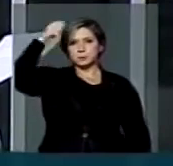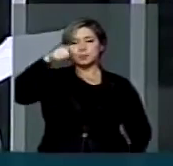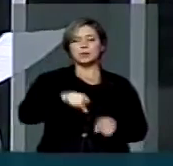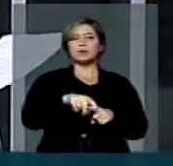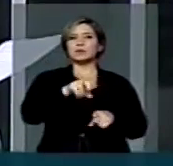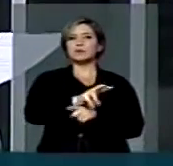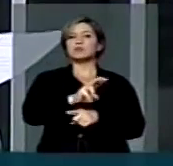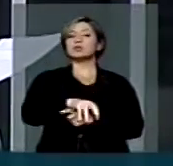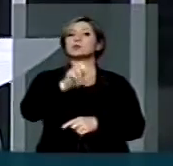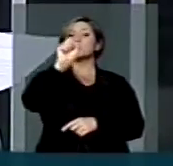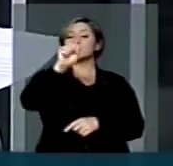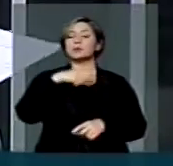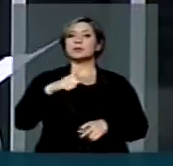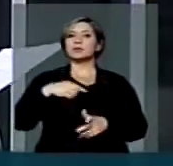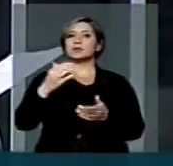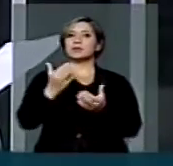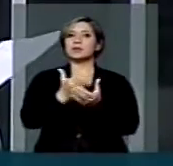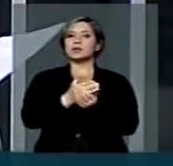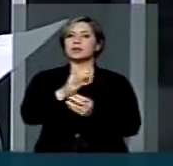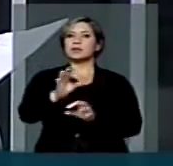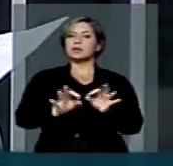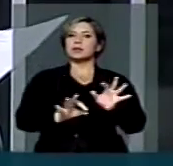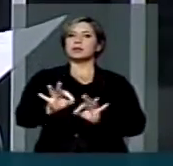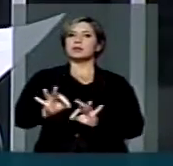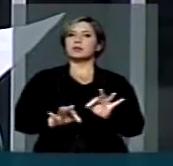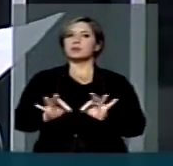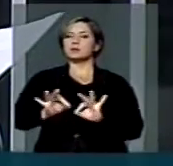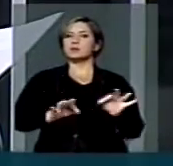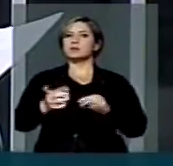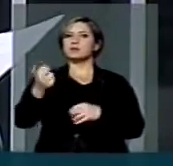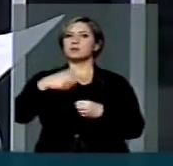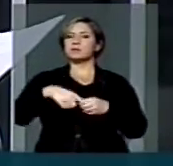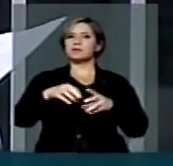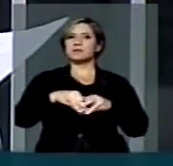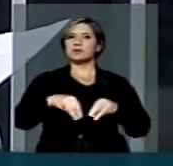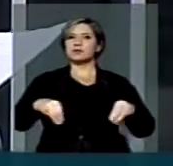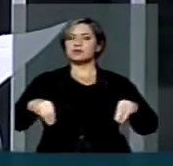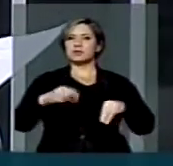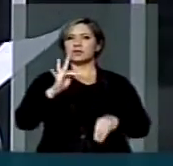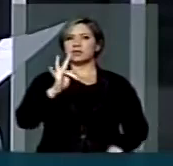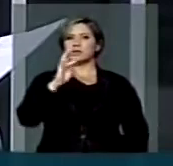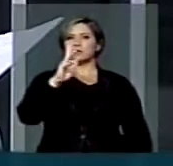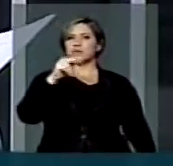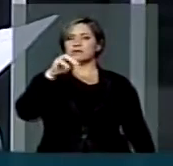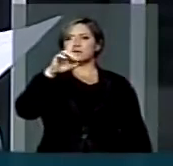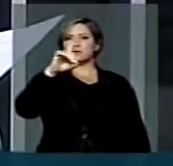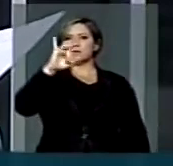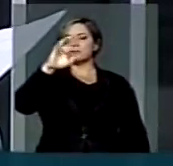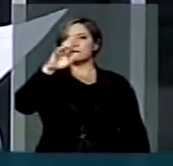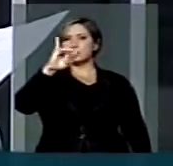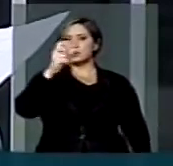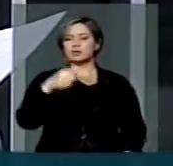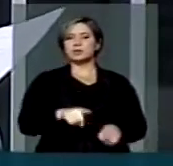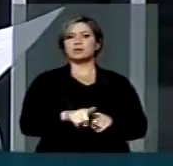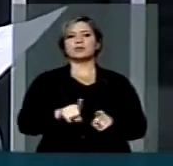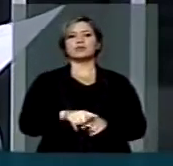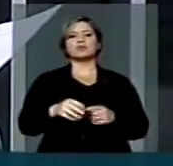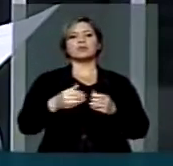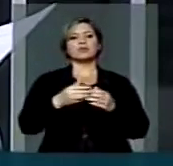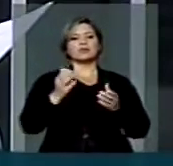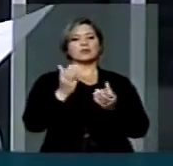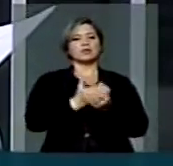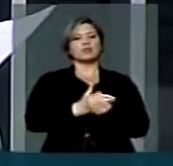que estão em processo de regularização fundiária, estão com o processo aberto no Instituto Nacional